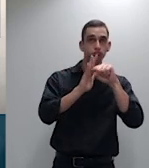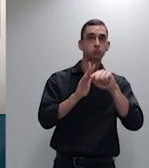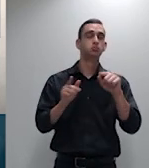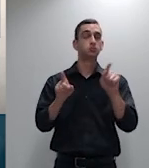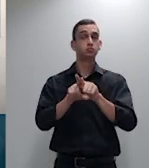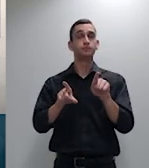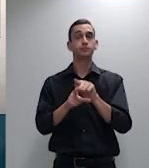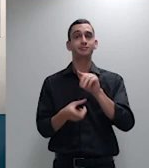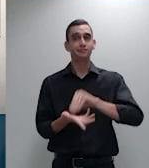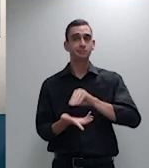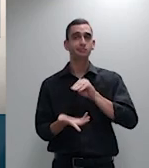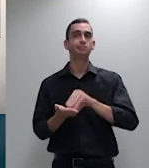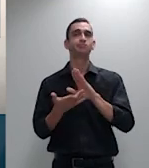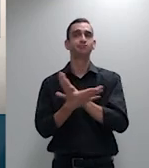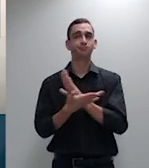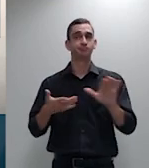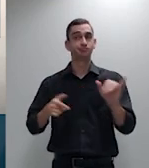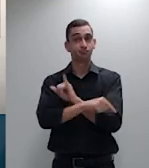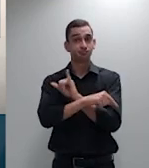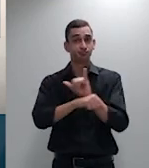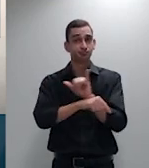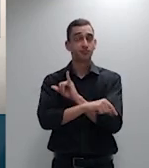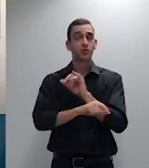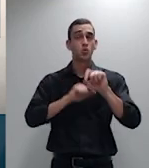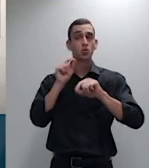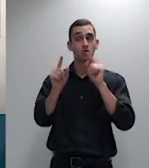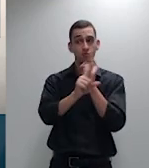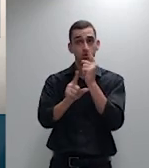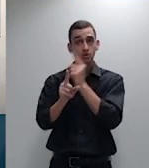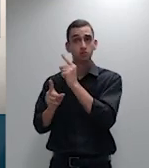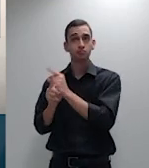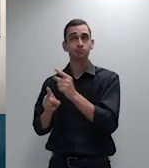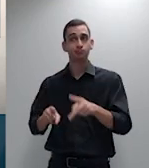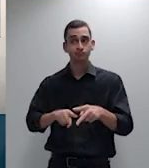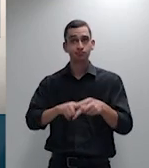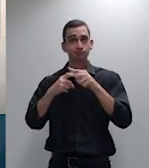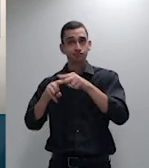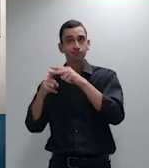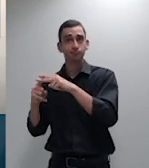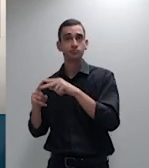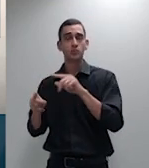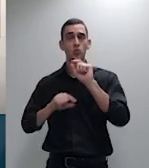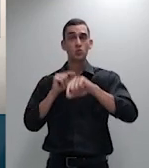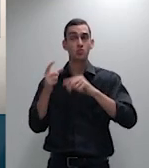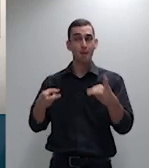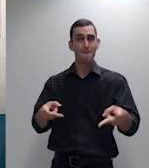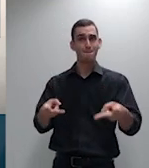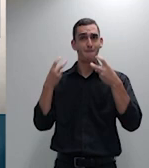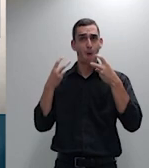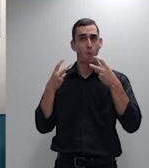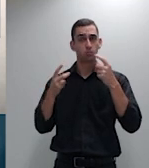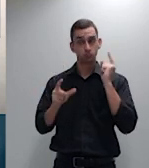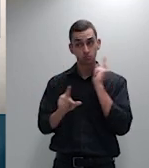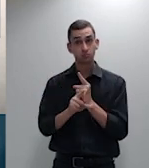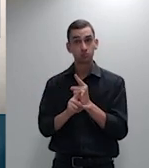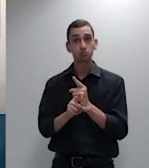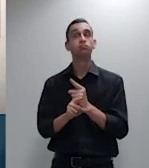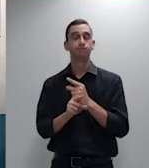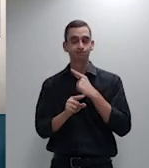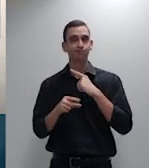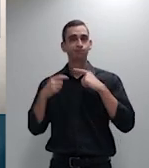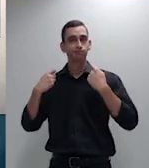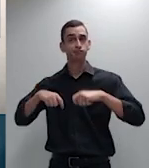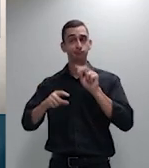identificação e correção de reajustes abusivos em planos coletivos eu cito aqui a